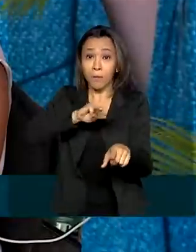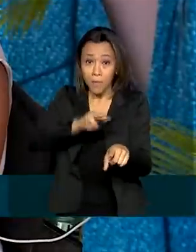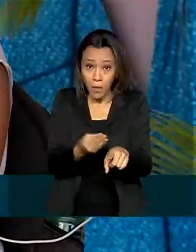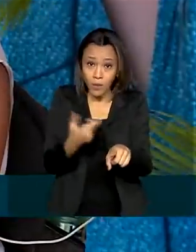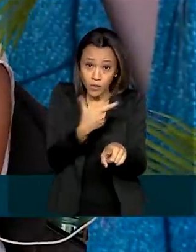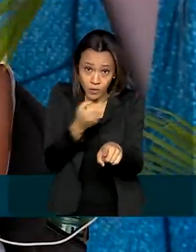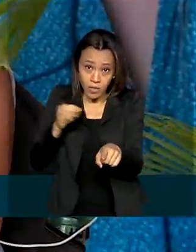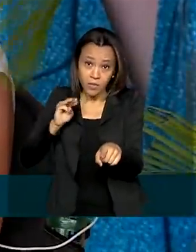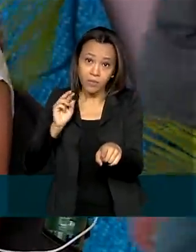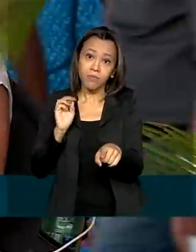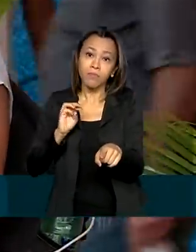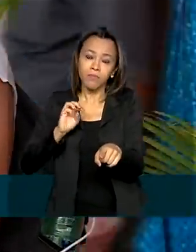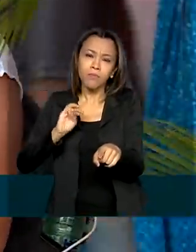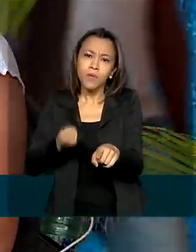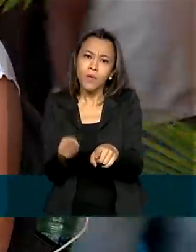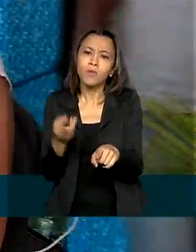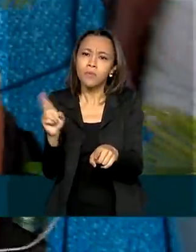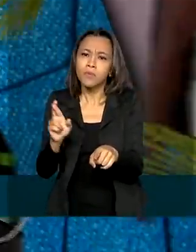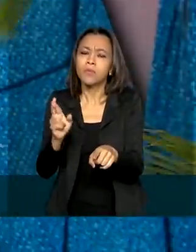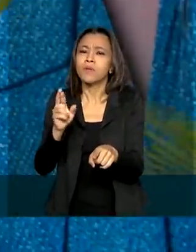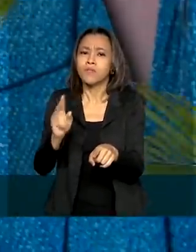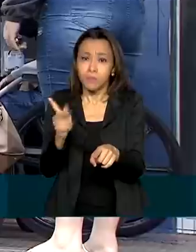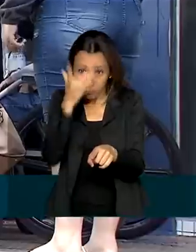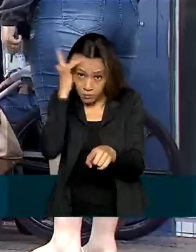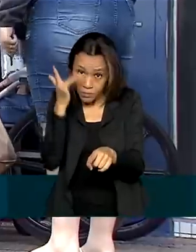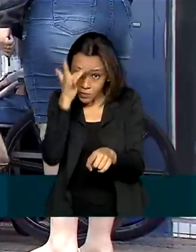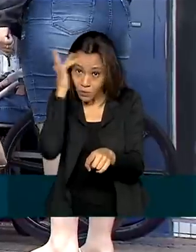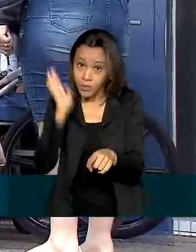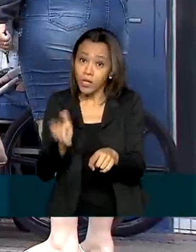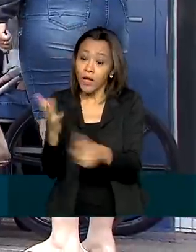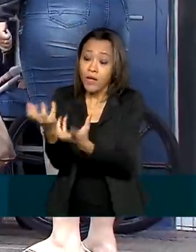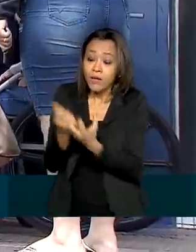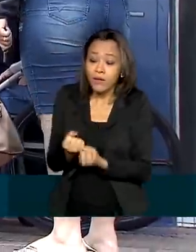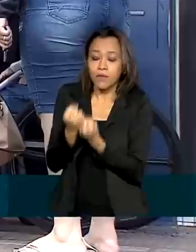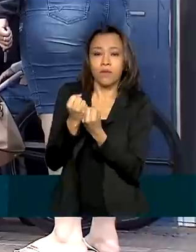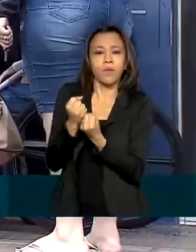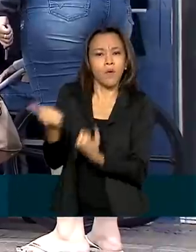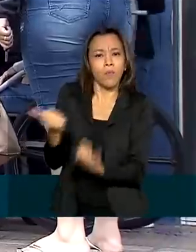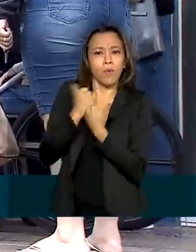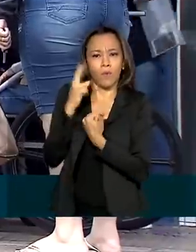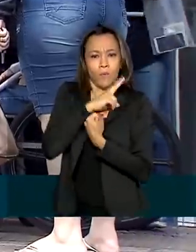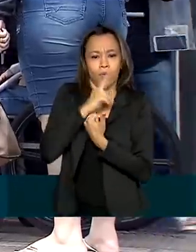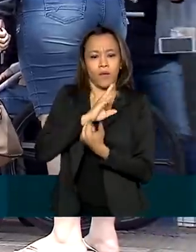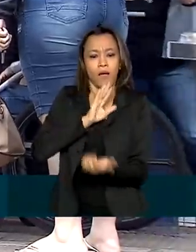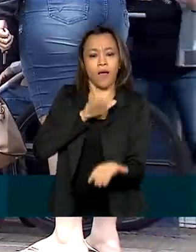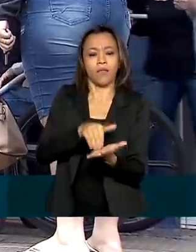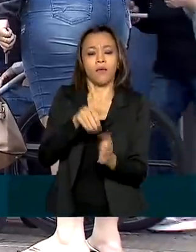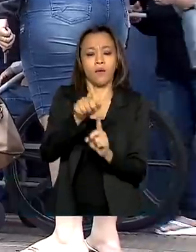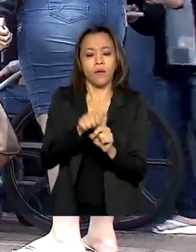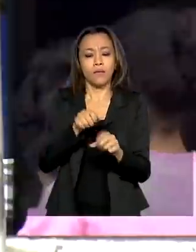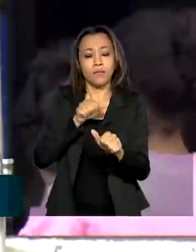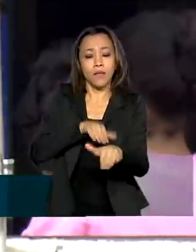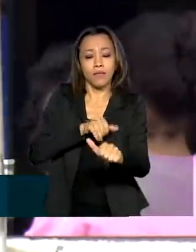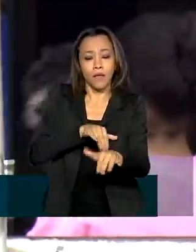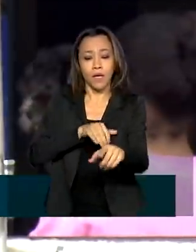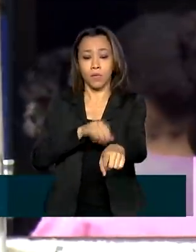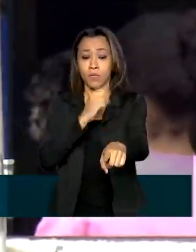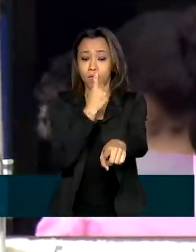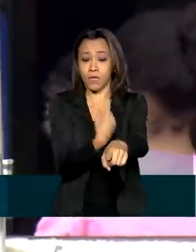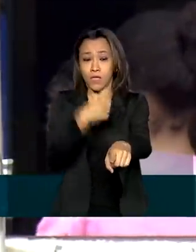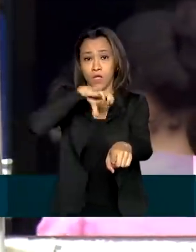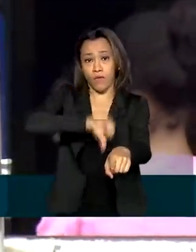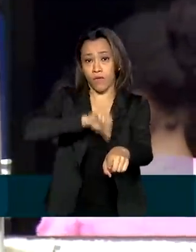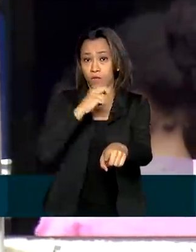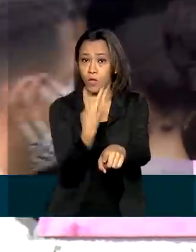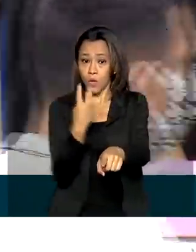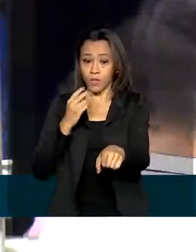receberam o auxílio emergencial do governo federal. Até o começo de setembro, foram 192 bilhões de